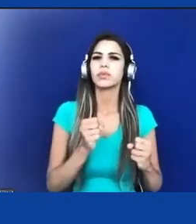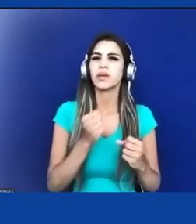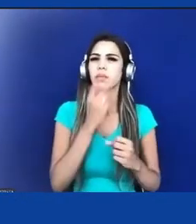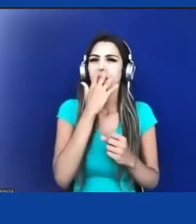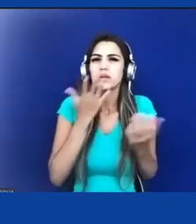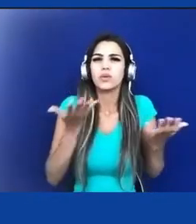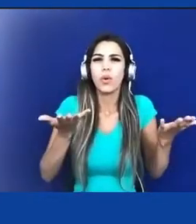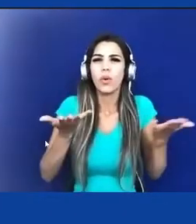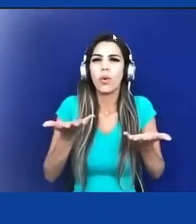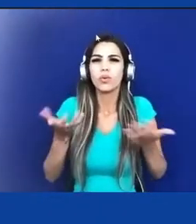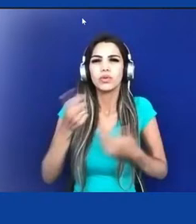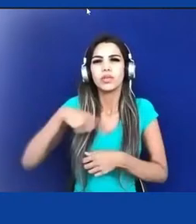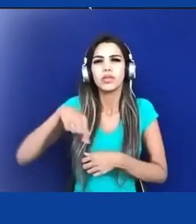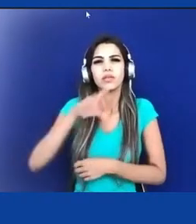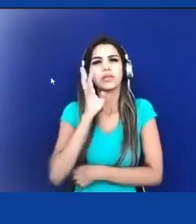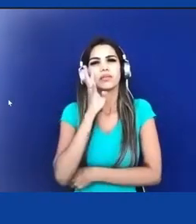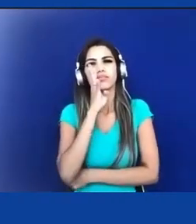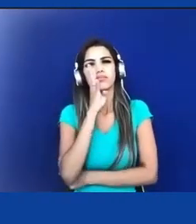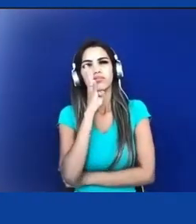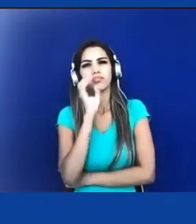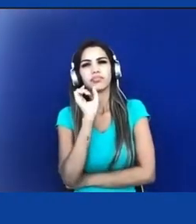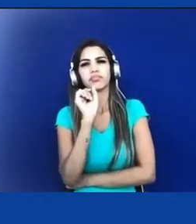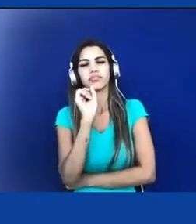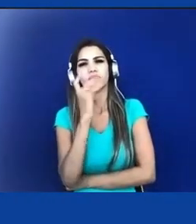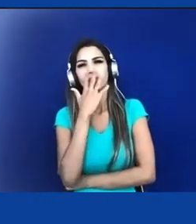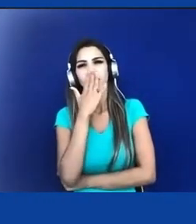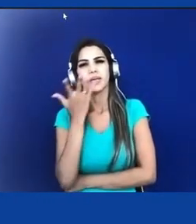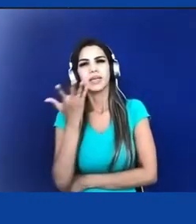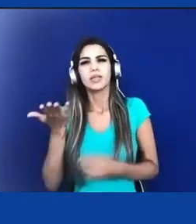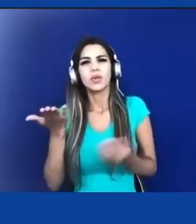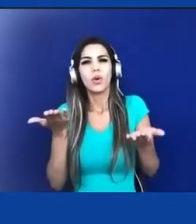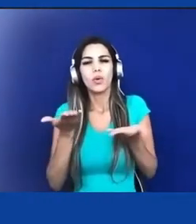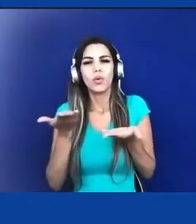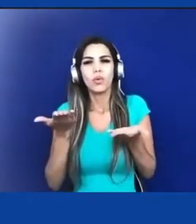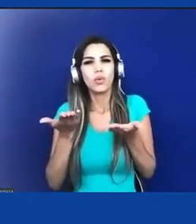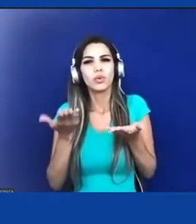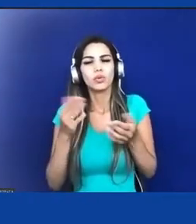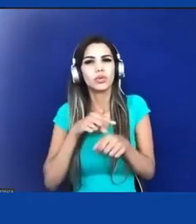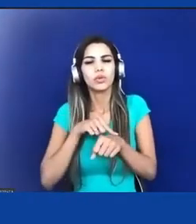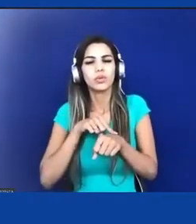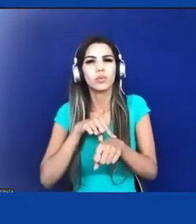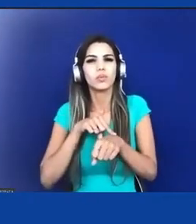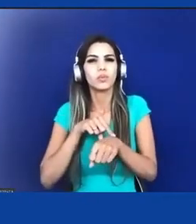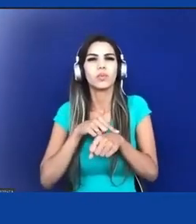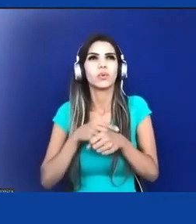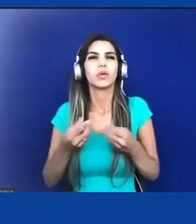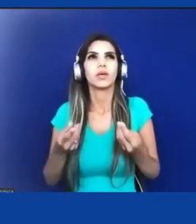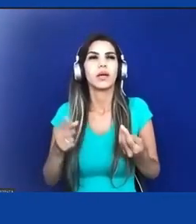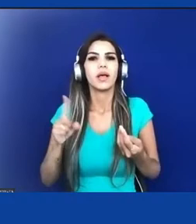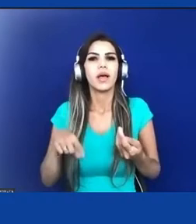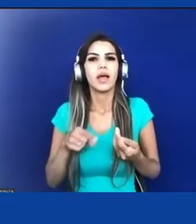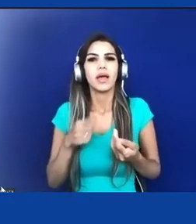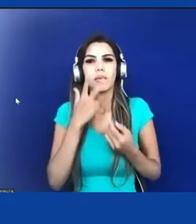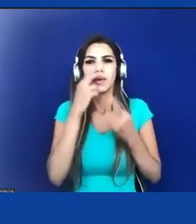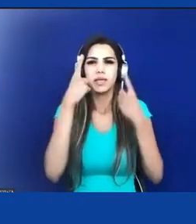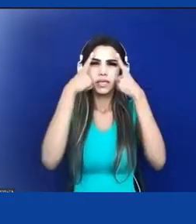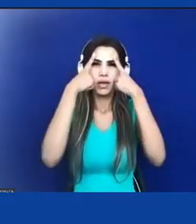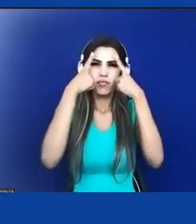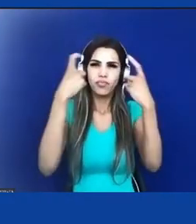momento em que a violência do poder,